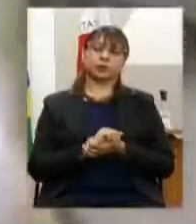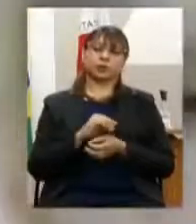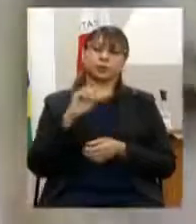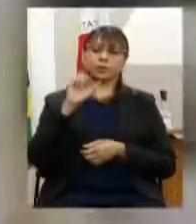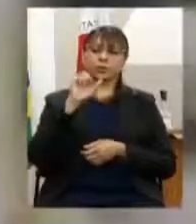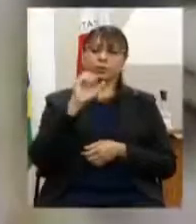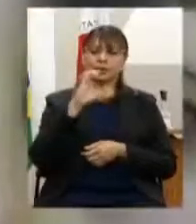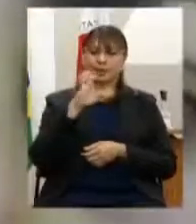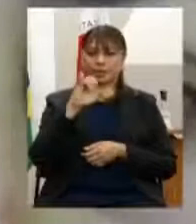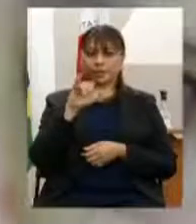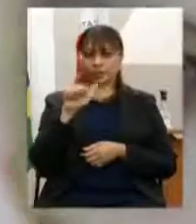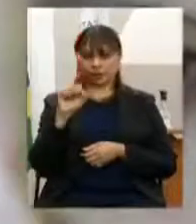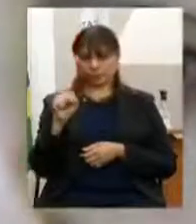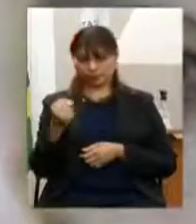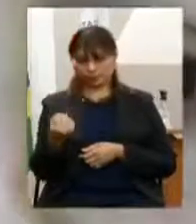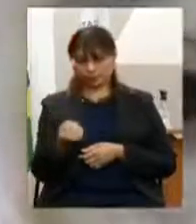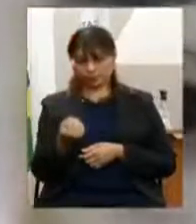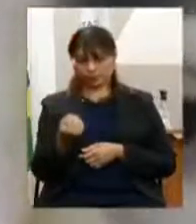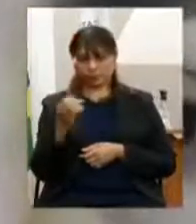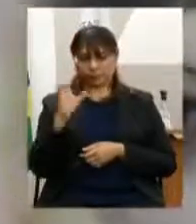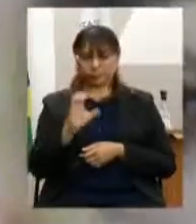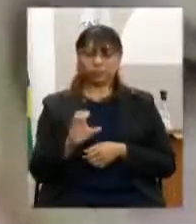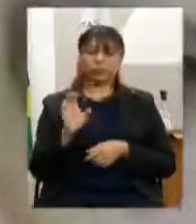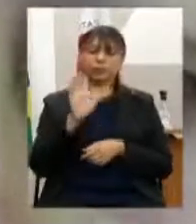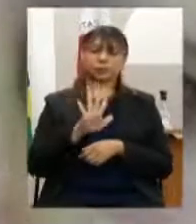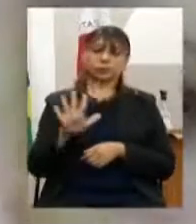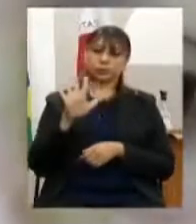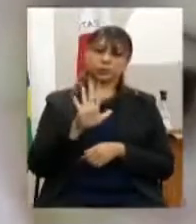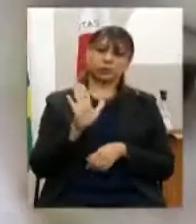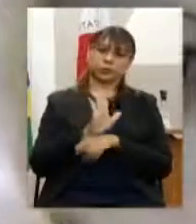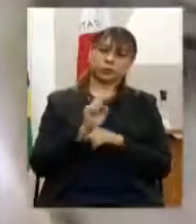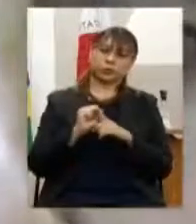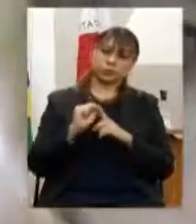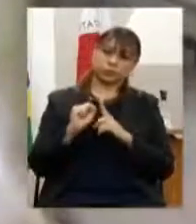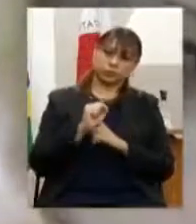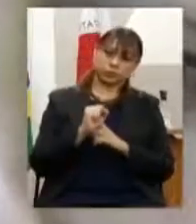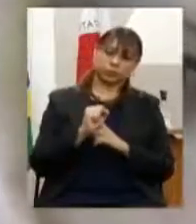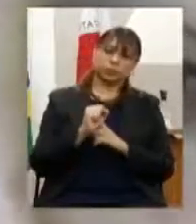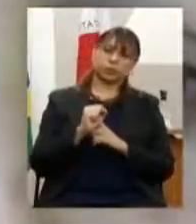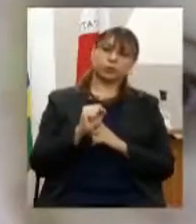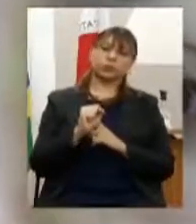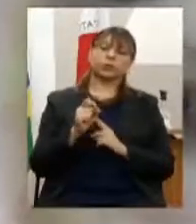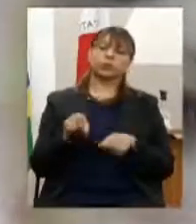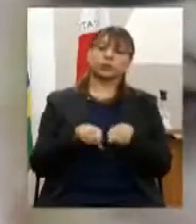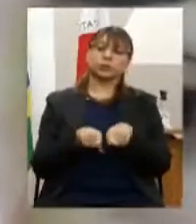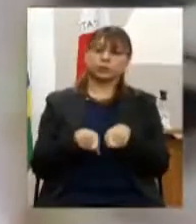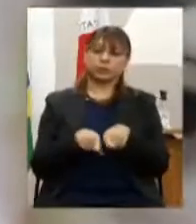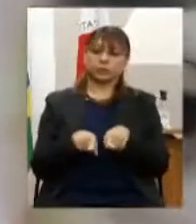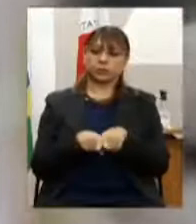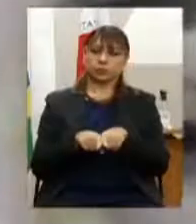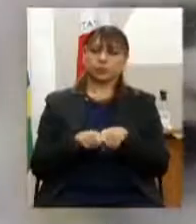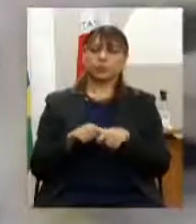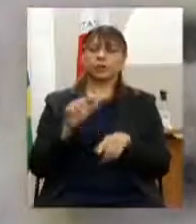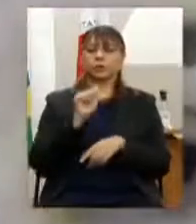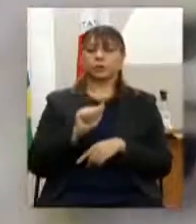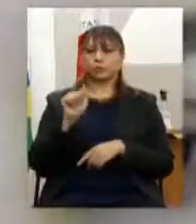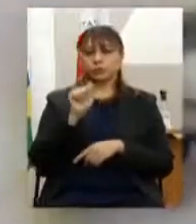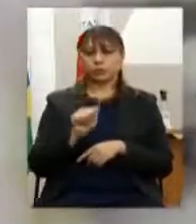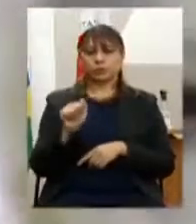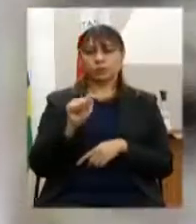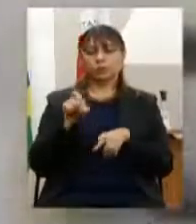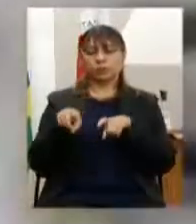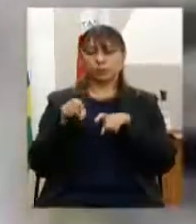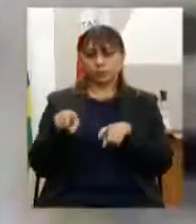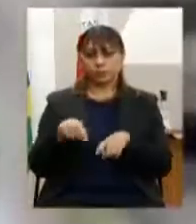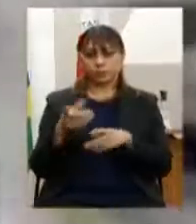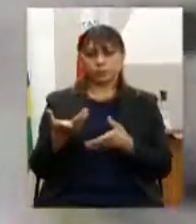CEAS, que é o Conselho Estadual de Assistência Social, a Federação da Agricultura e Pecuária do Estado de Minas Gerais, eu